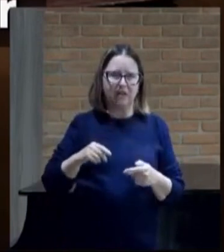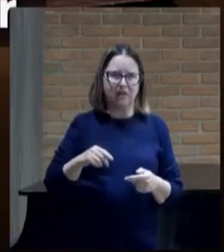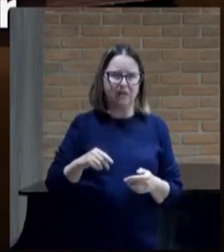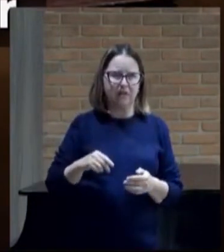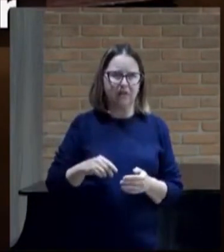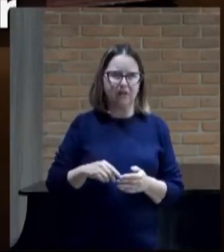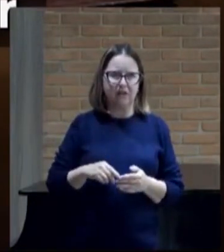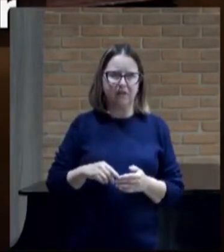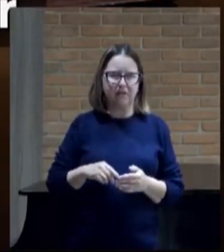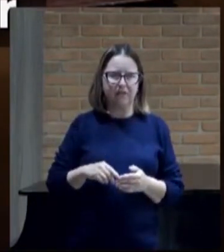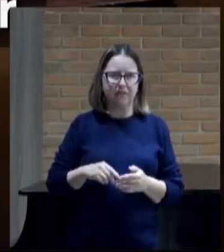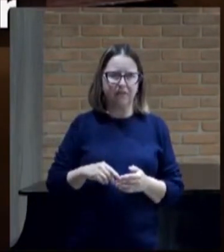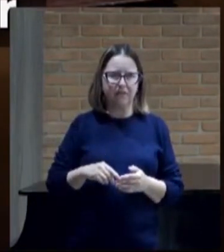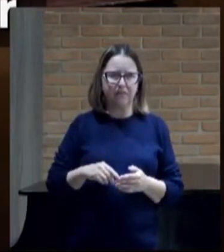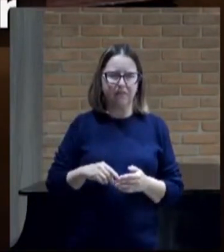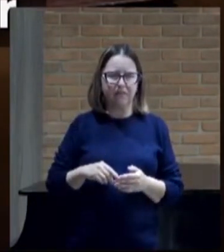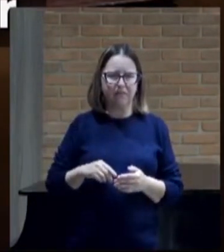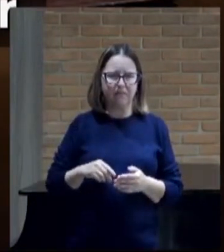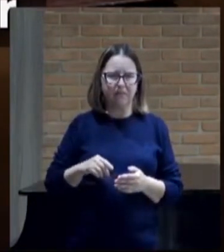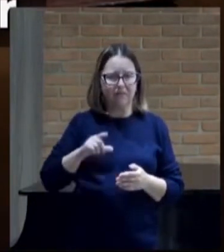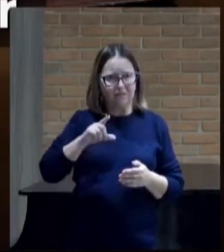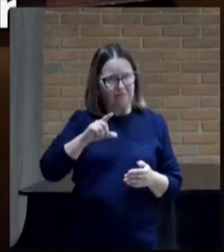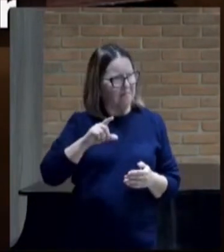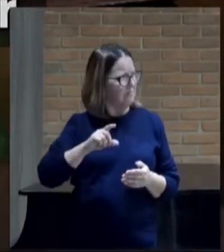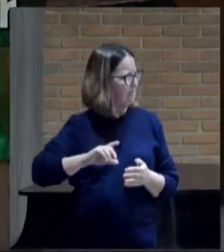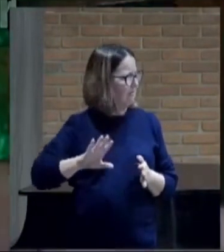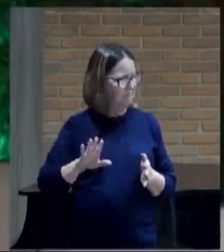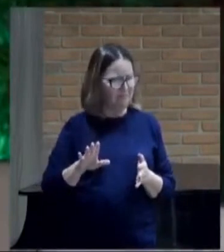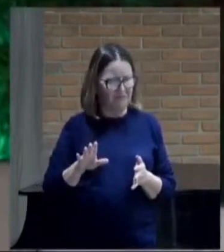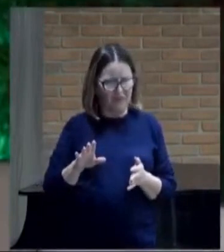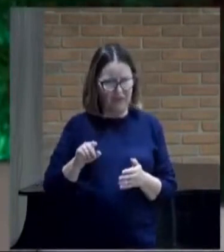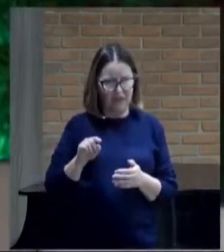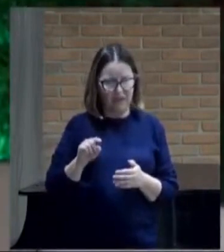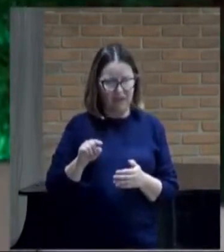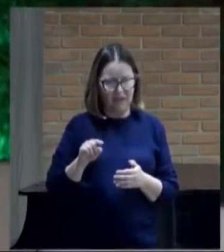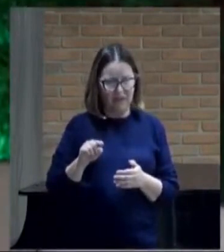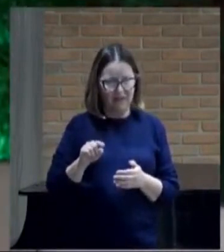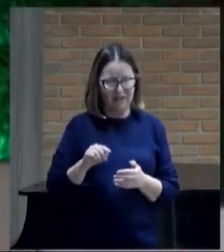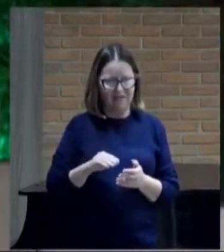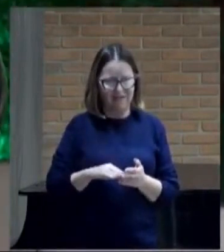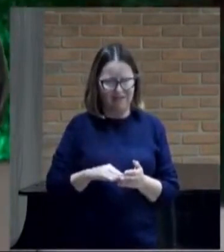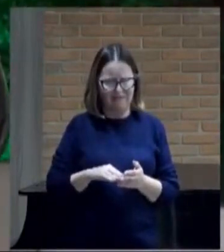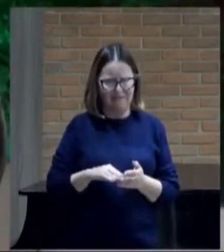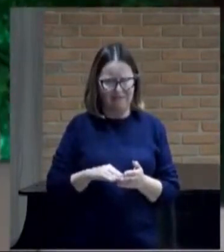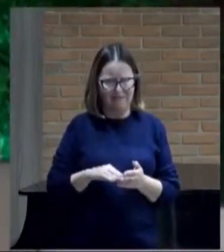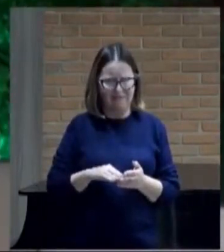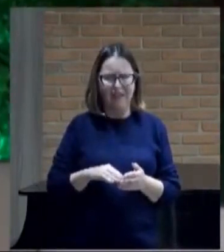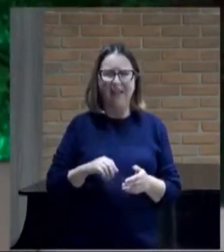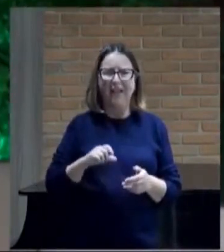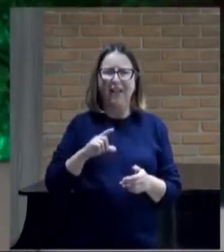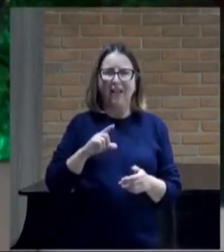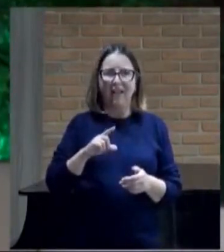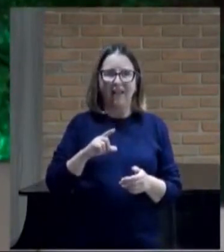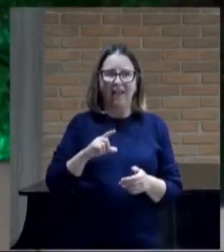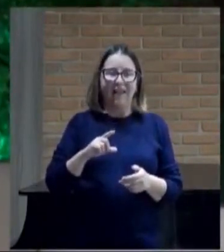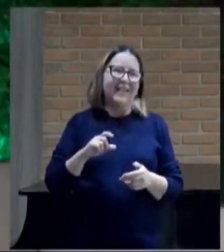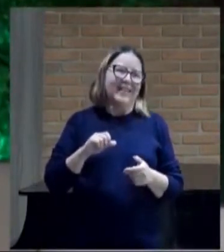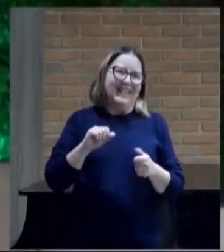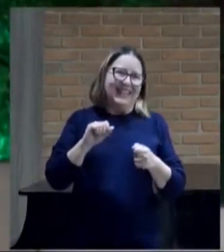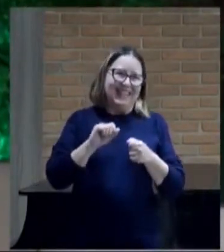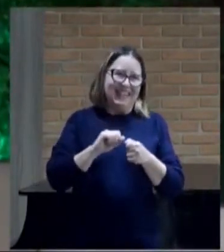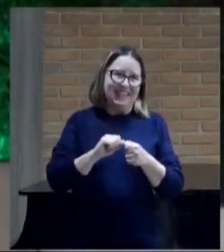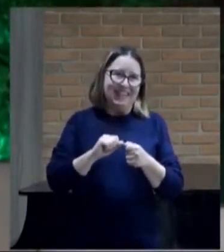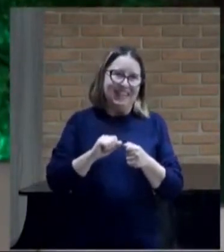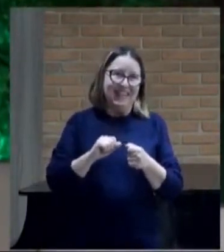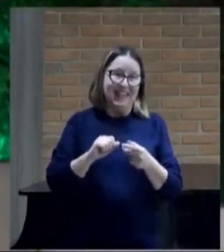sírios até de todos os consumir. Olha, ele fez um drama, fez dois chifres de ferro e